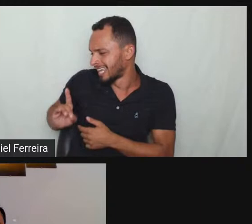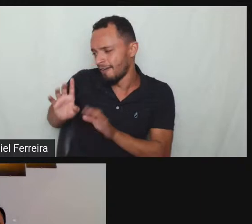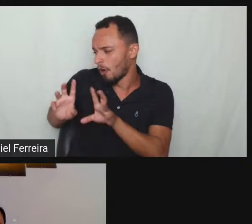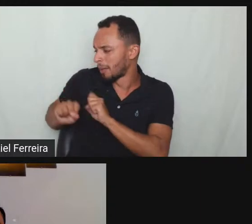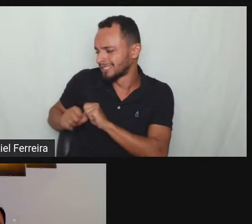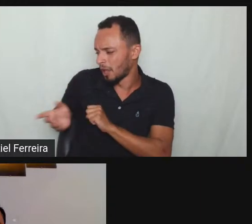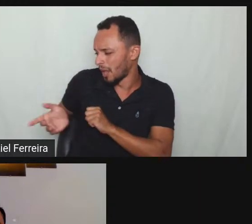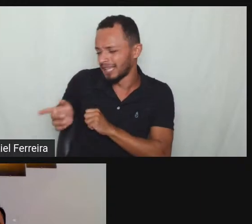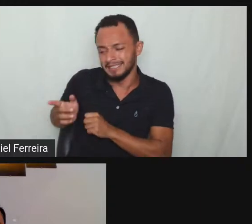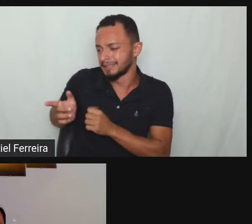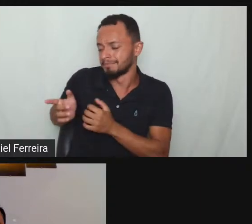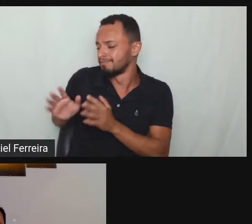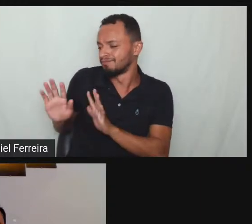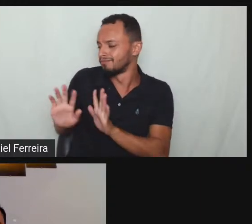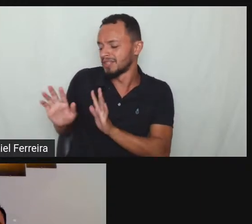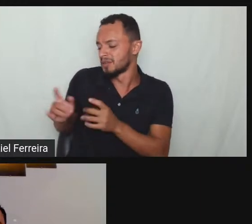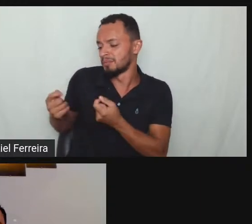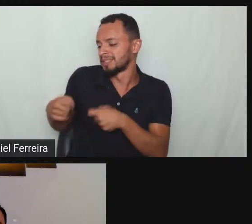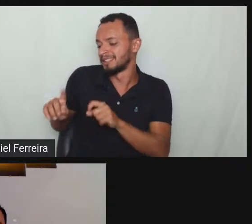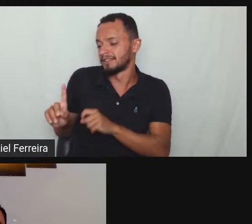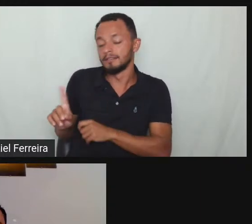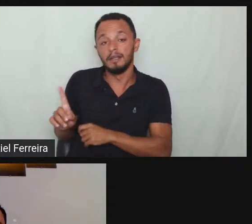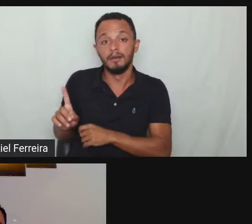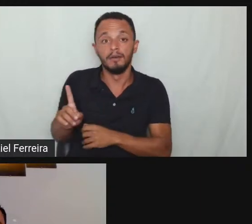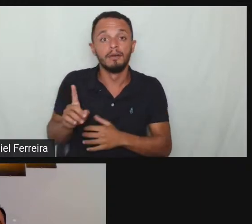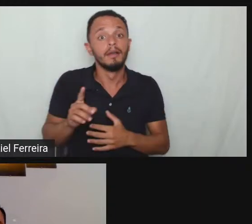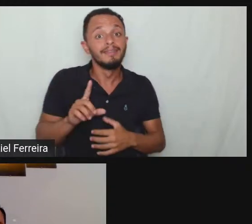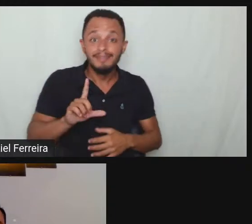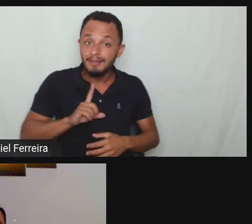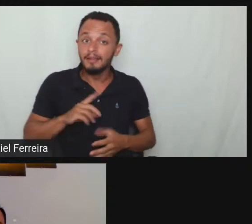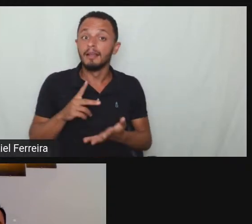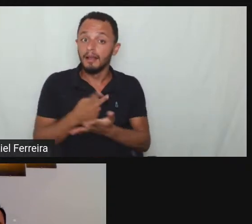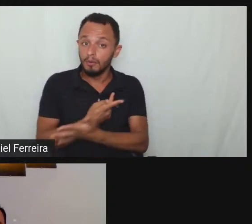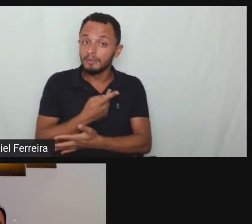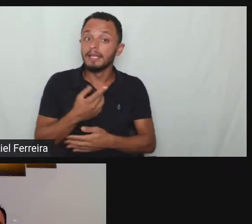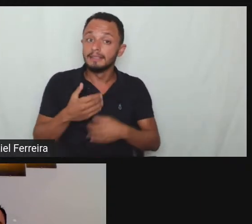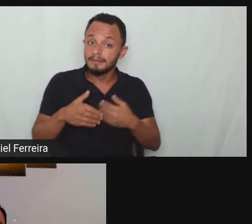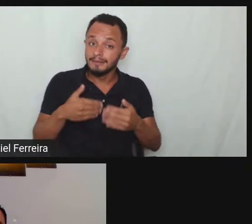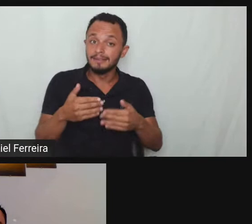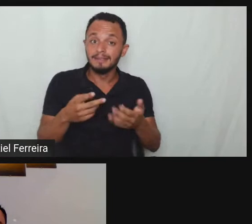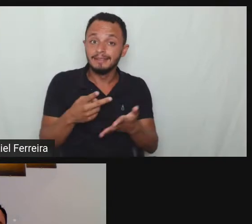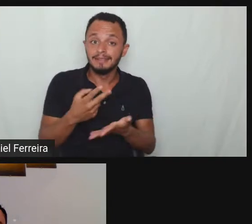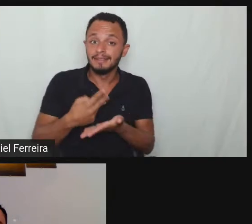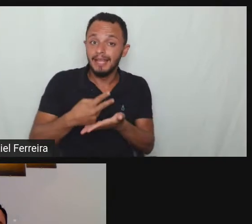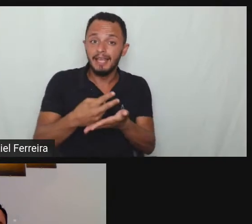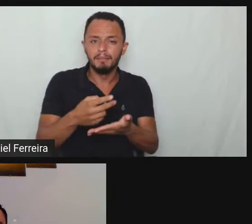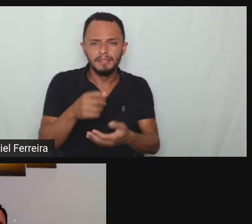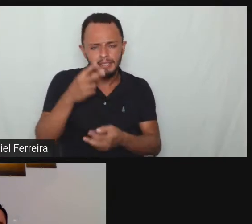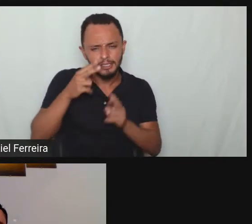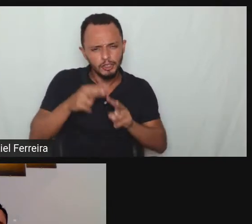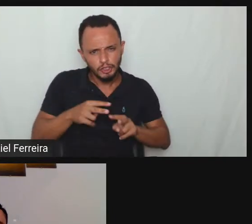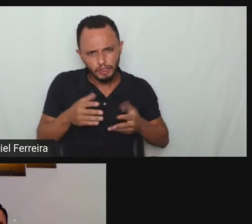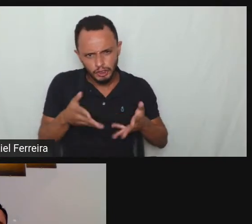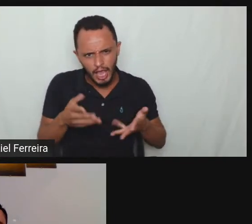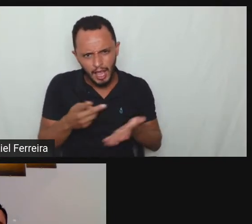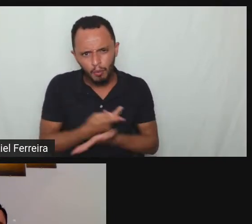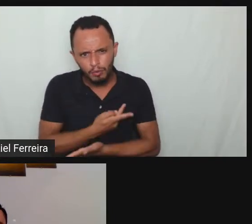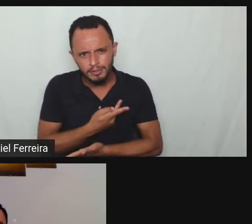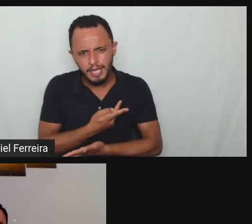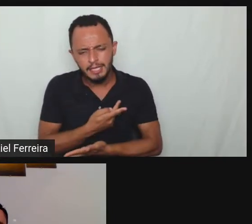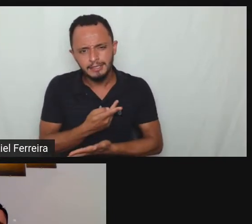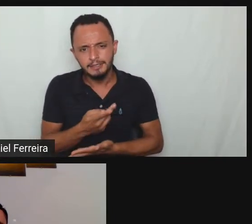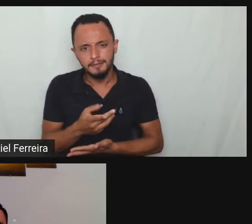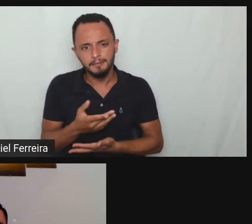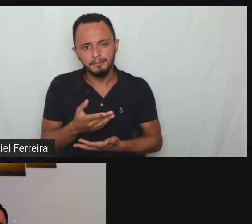currículo é melhor do que o concorrente que está do lado contrato porque ele é sem deficiência você já viu isso acontecer mas eu já ouviu esse tipo de